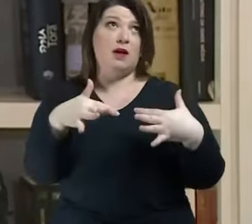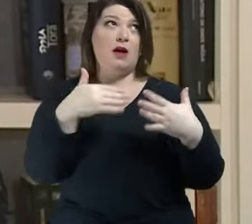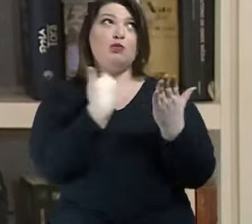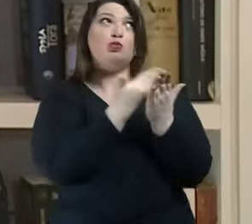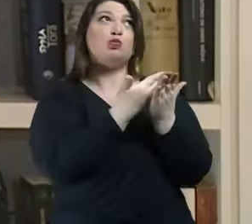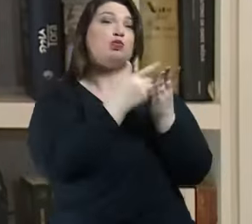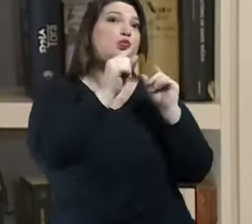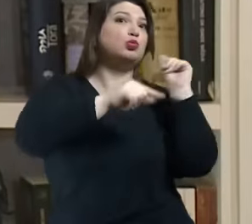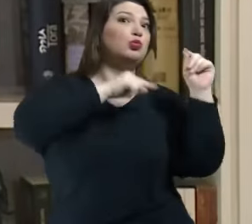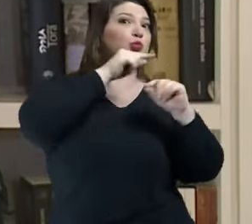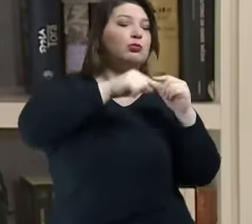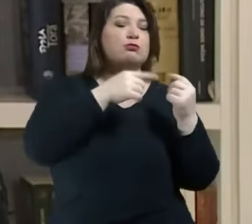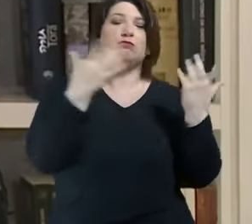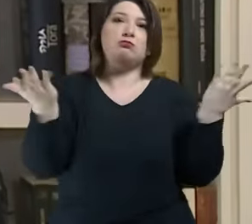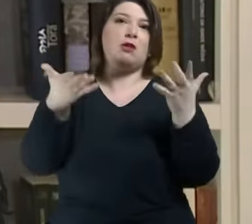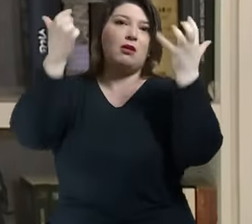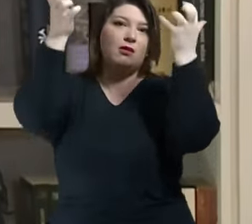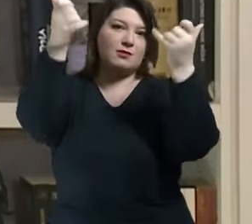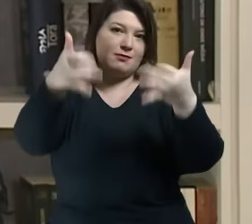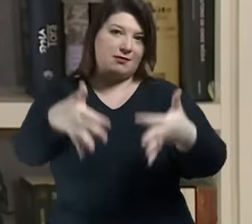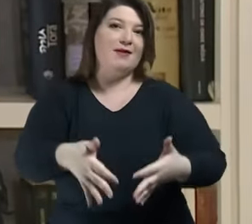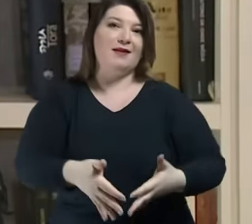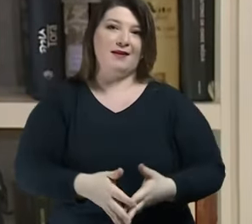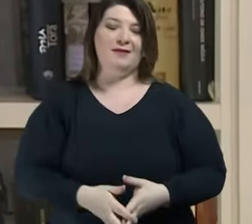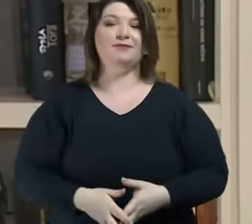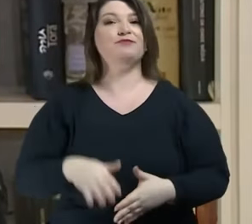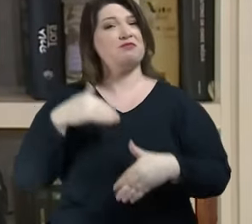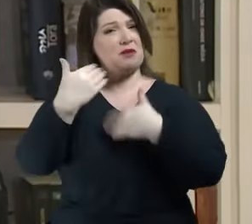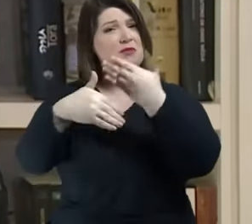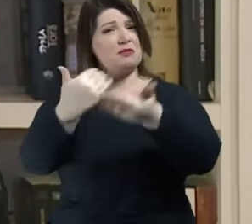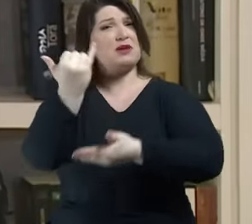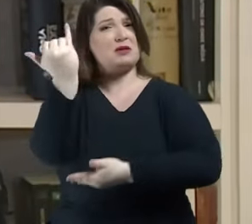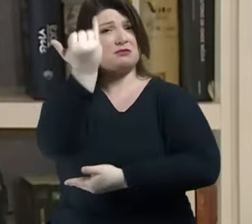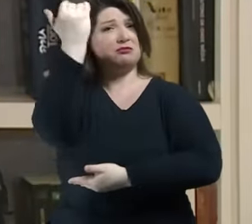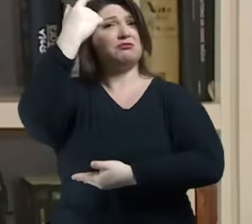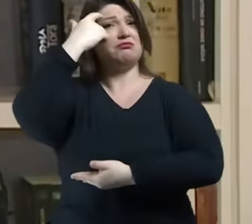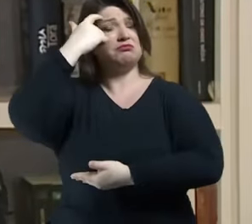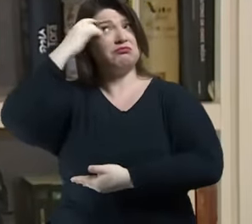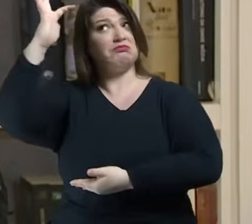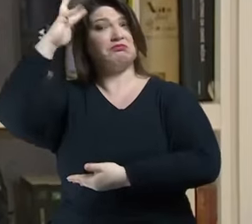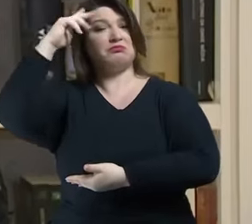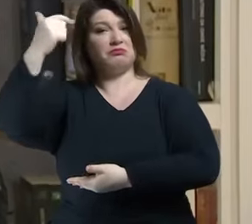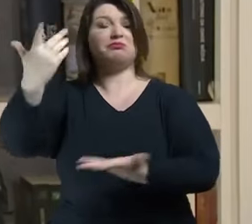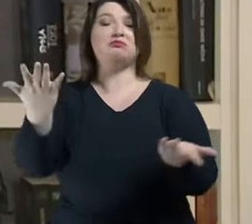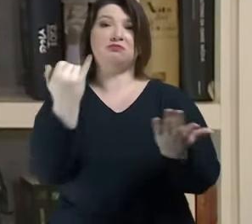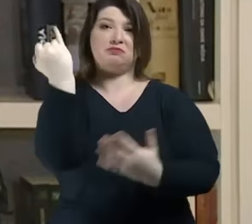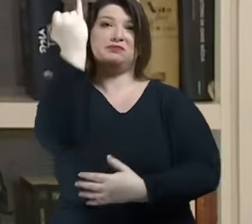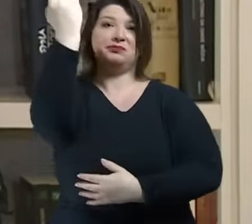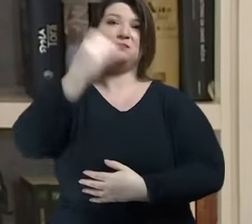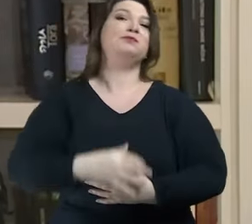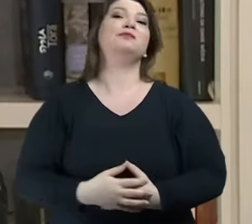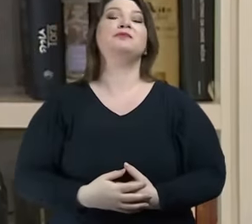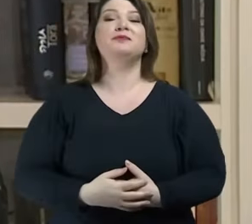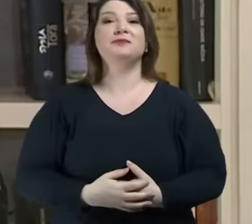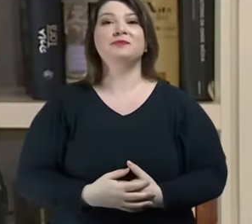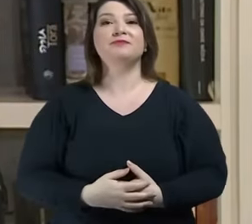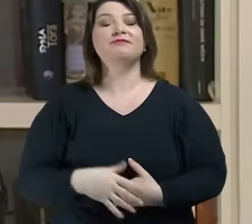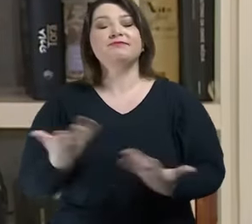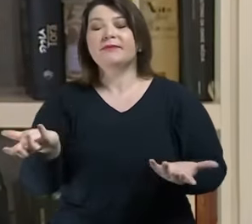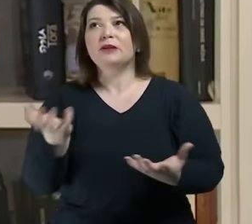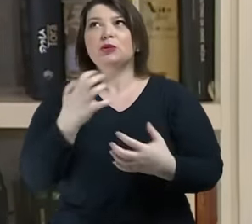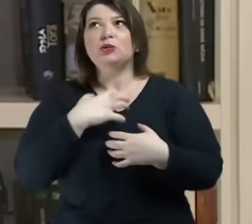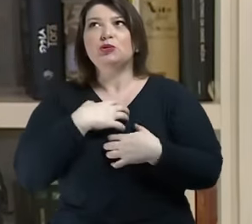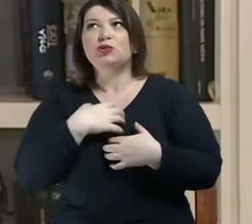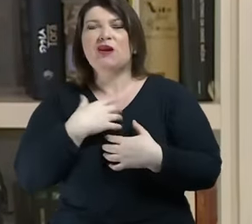estranhar, que é um processo importante para o pensamento. Mas, de uma forma pouco usual, talvez, eu também